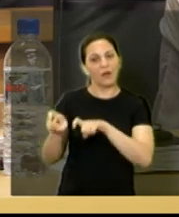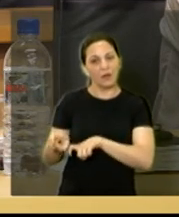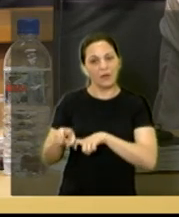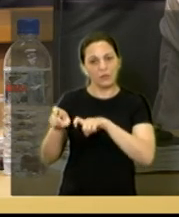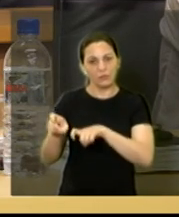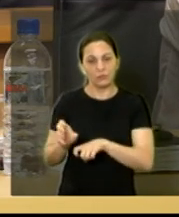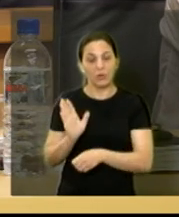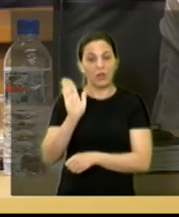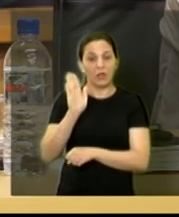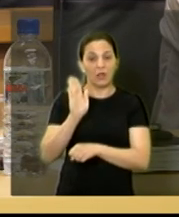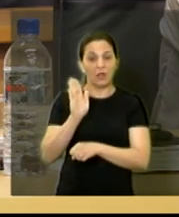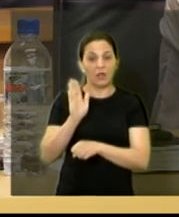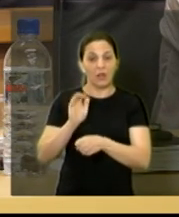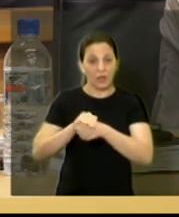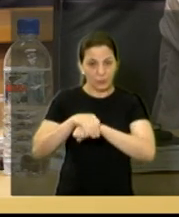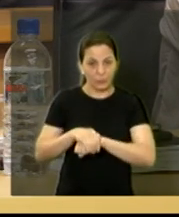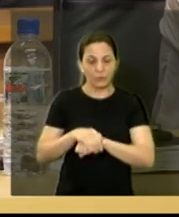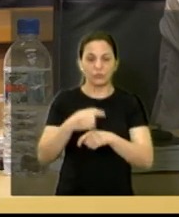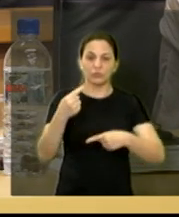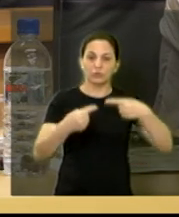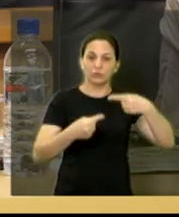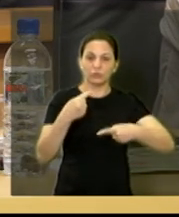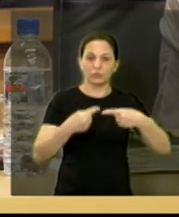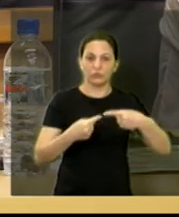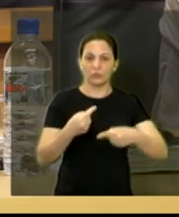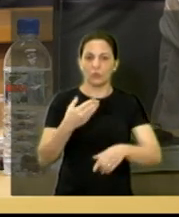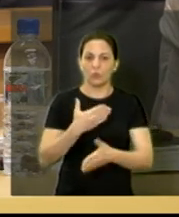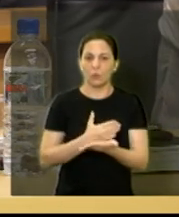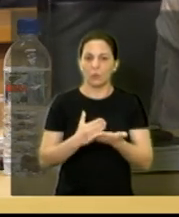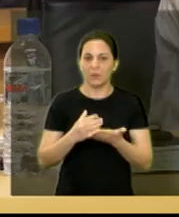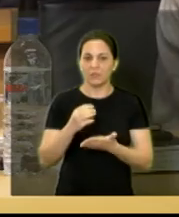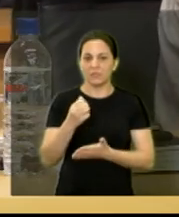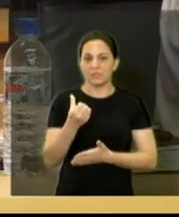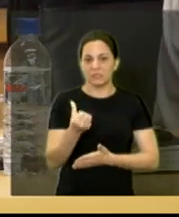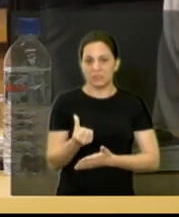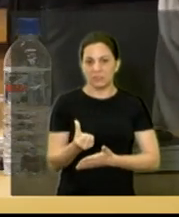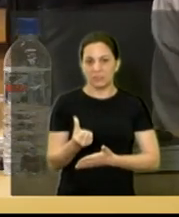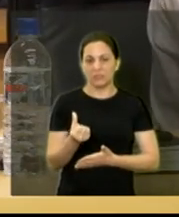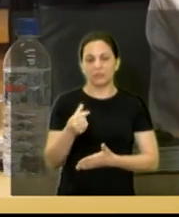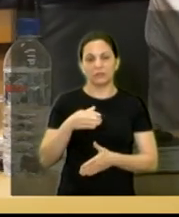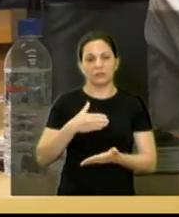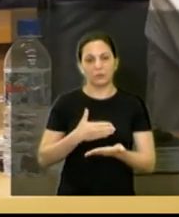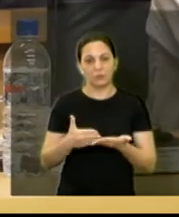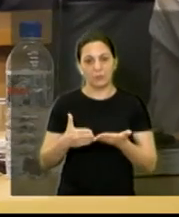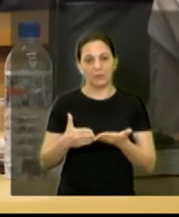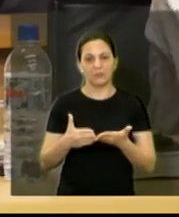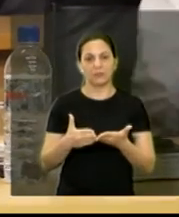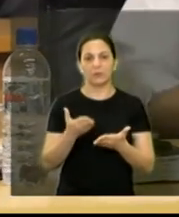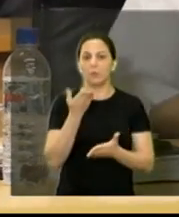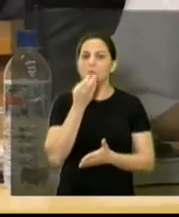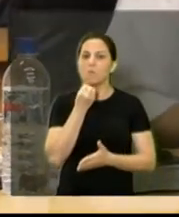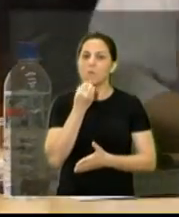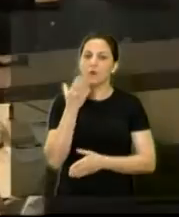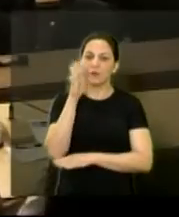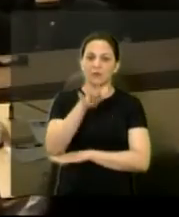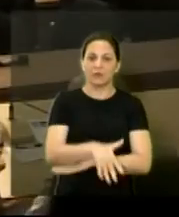hoje à noite ainda esse debate então a partir das 18 horas uma boa tarde a todos muito obrigado pela presença